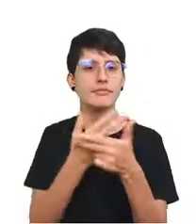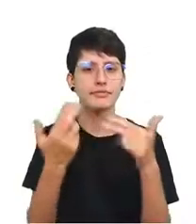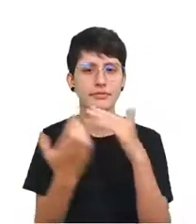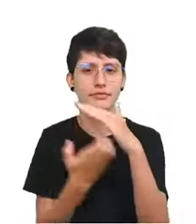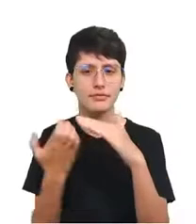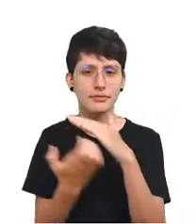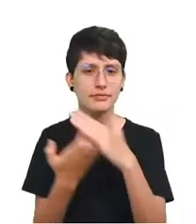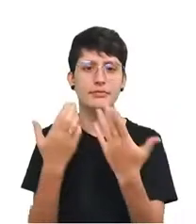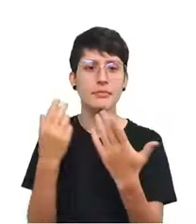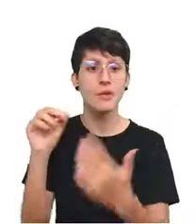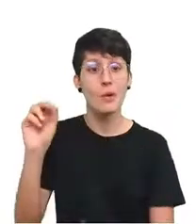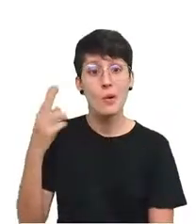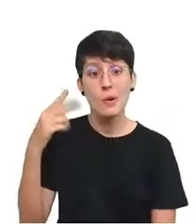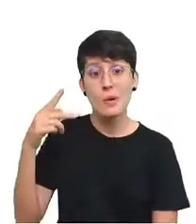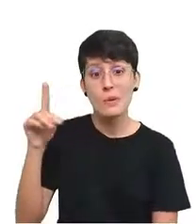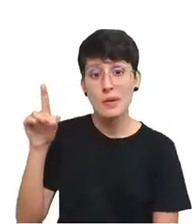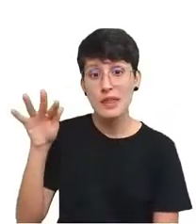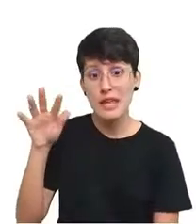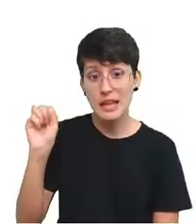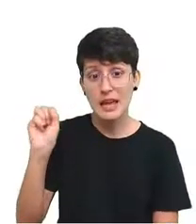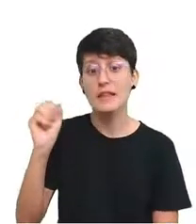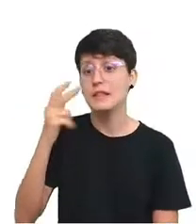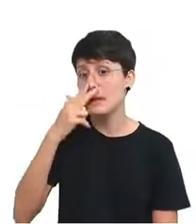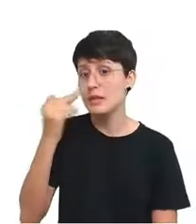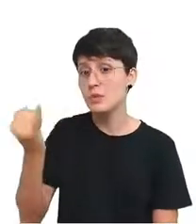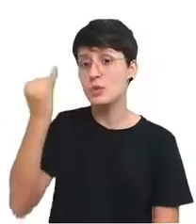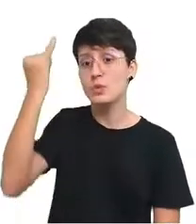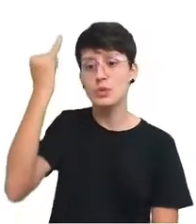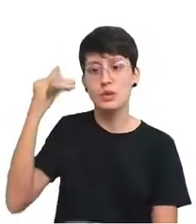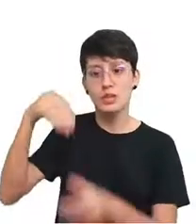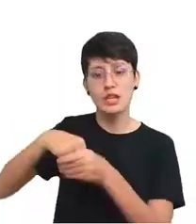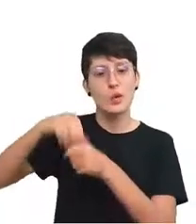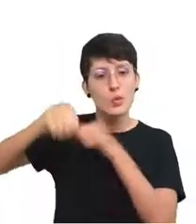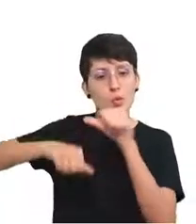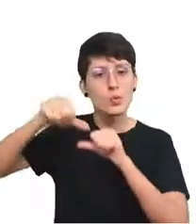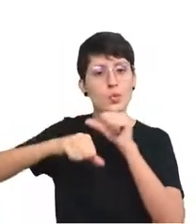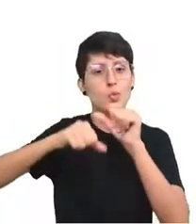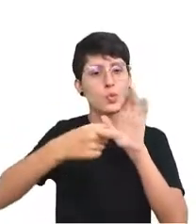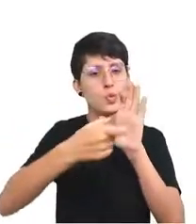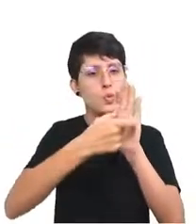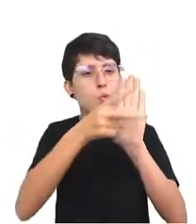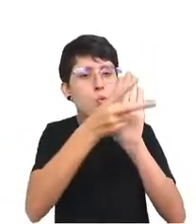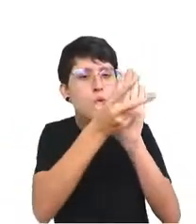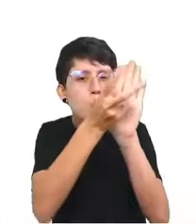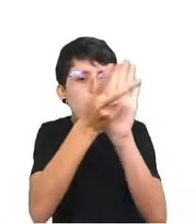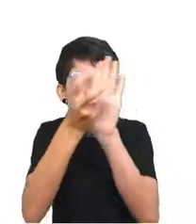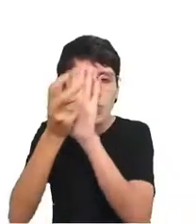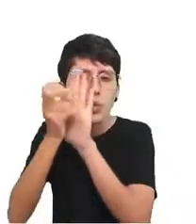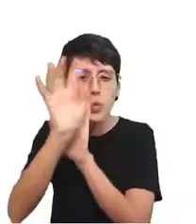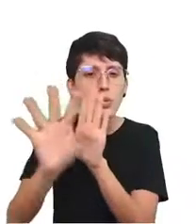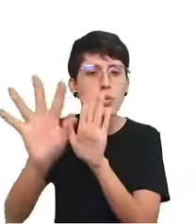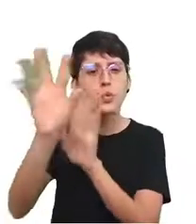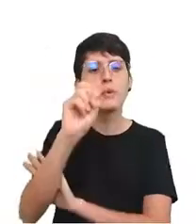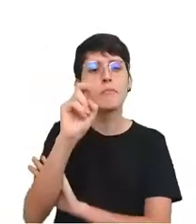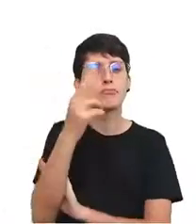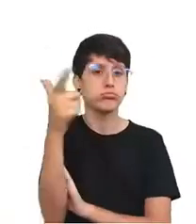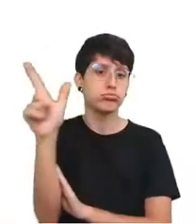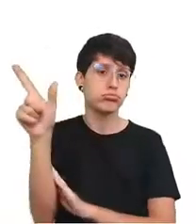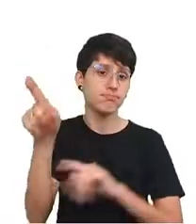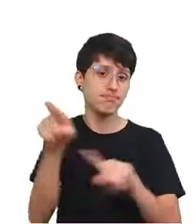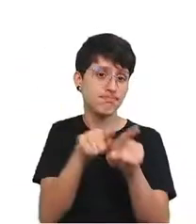milhares de PDFs, extraindo informações relevantes com algum software de reconhecimento de imagens, por exemplo, ou coisas desse tipo.